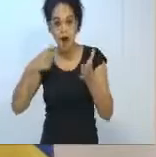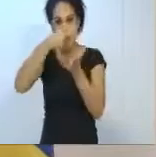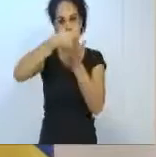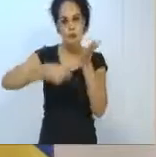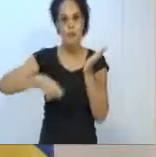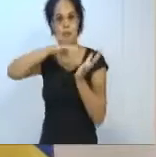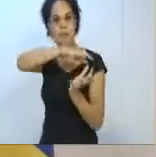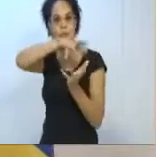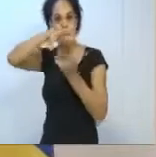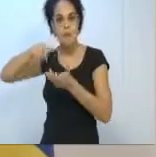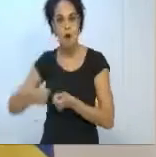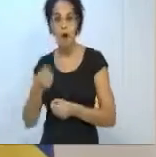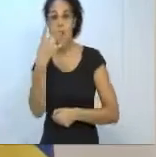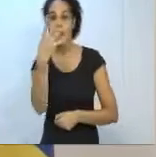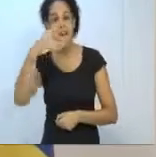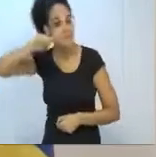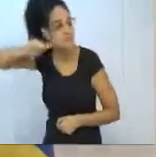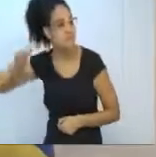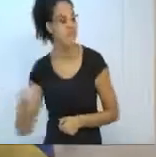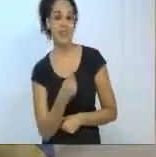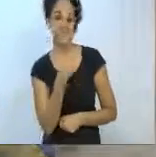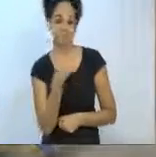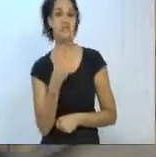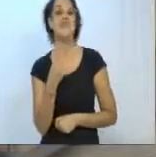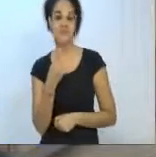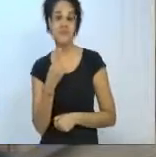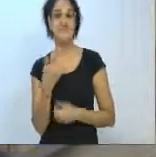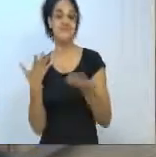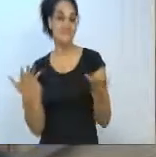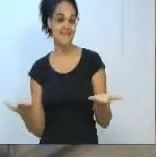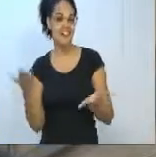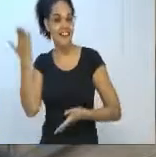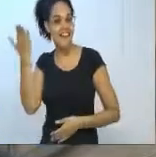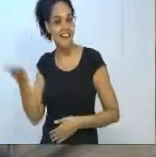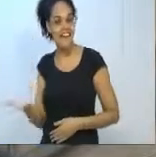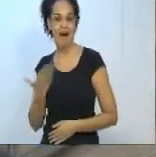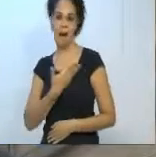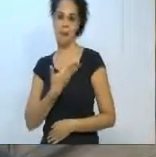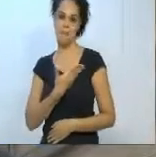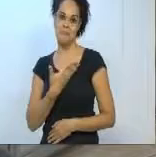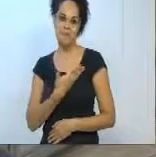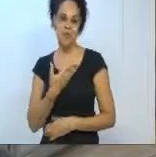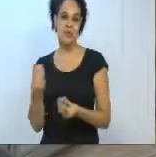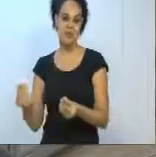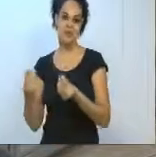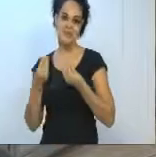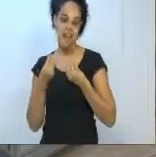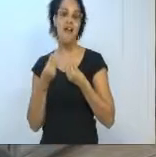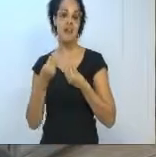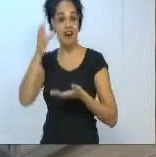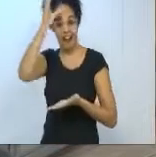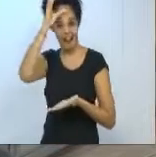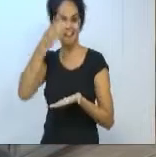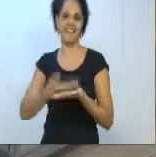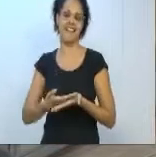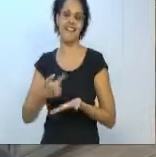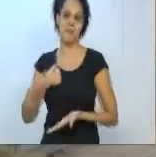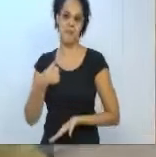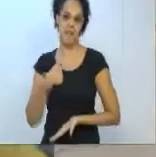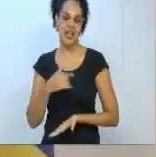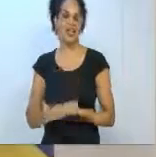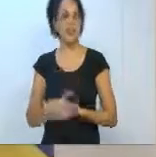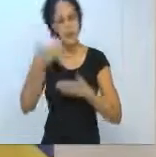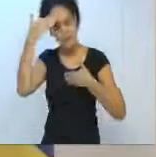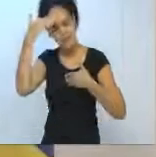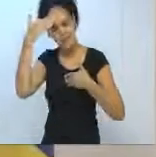Quase 4 mil amostras. E o Devlon deu esse voto de confiança para mim. Então, Devlon, muito obrigado. Eu posso ter